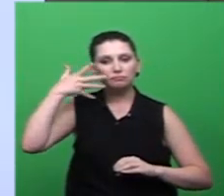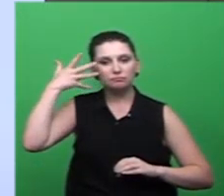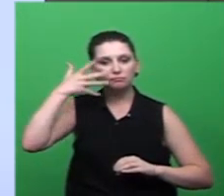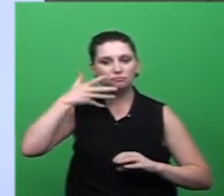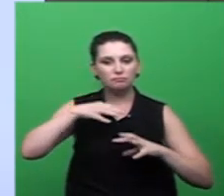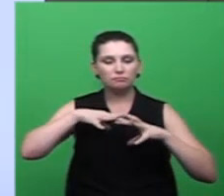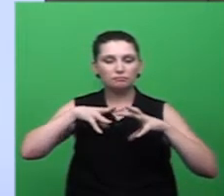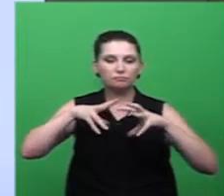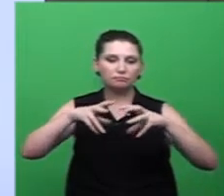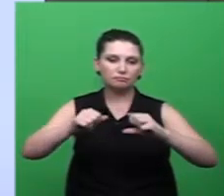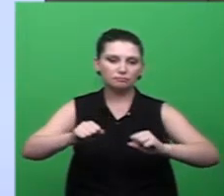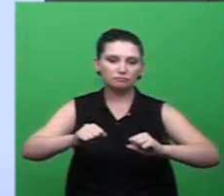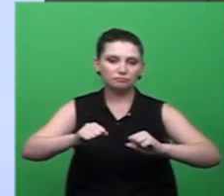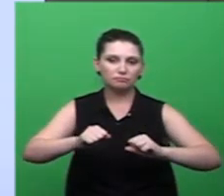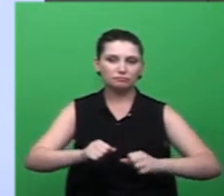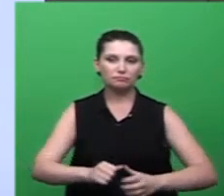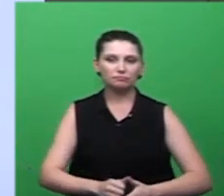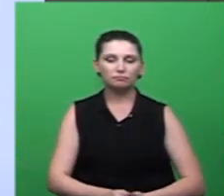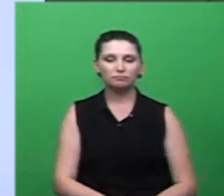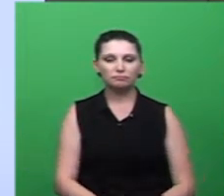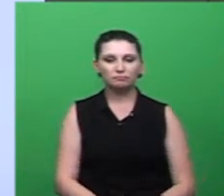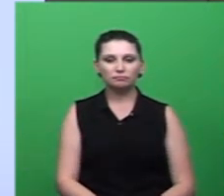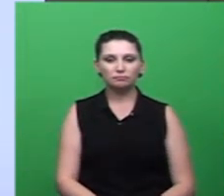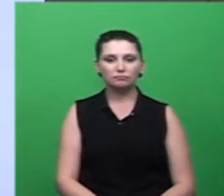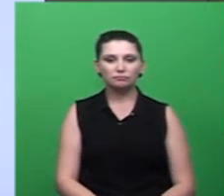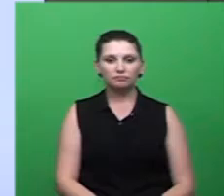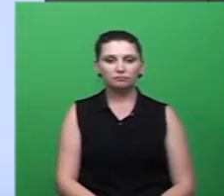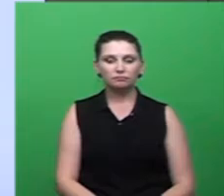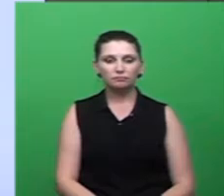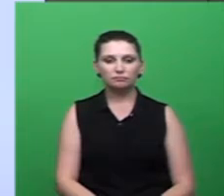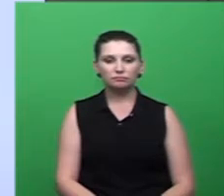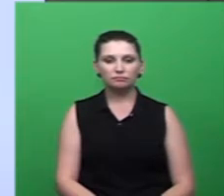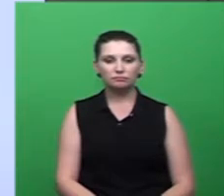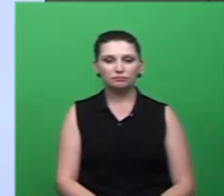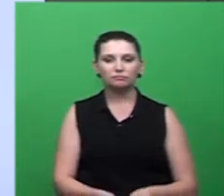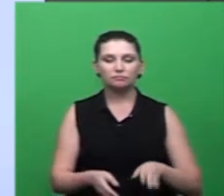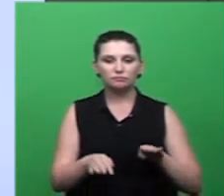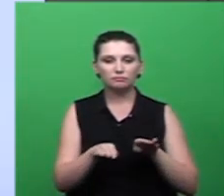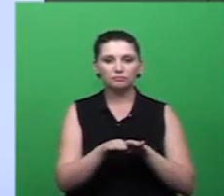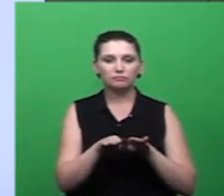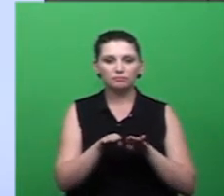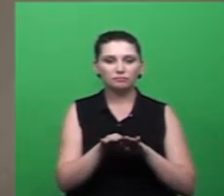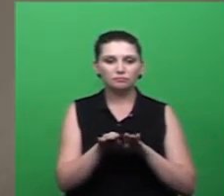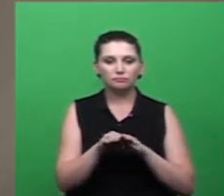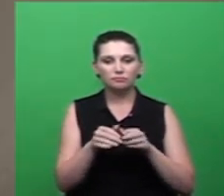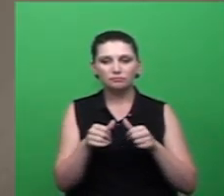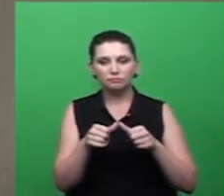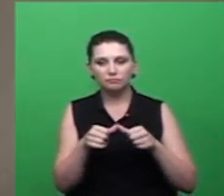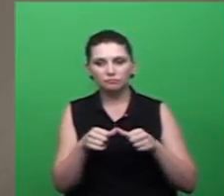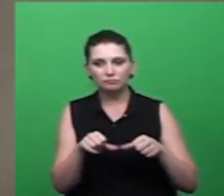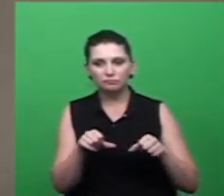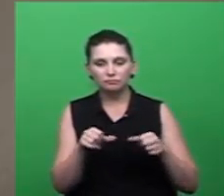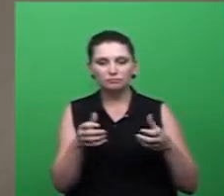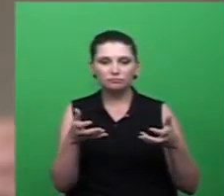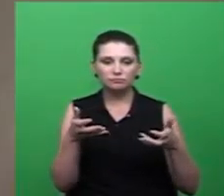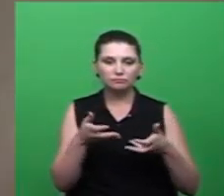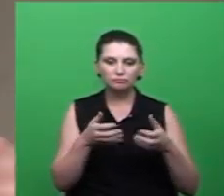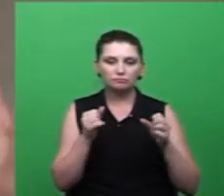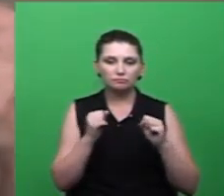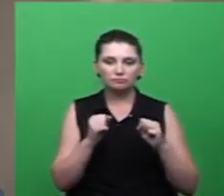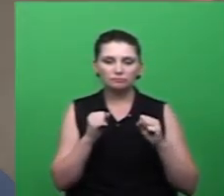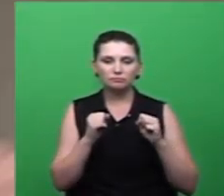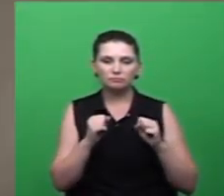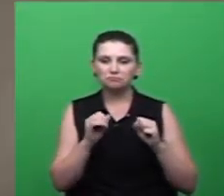os agentes das unidades de saúde também, eles ficaram e ainda estão à disposição das escolas, né, para,